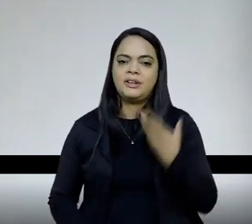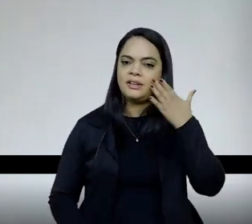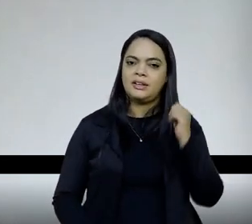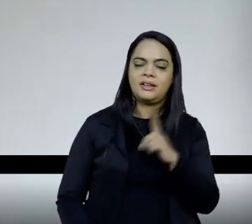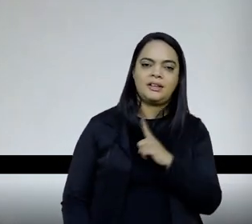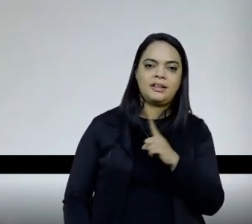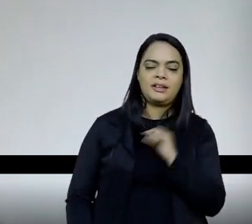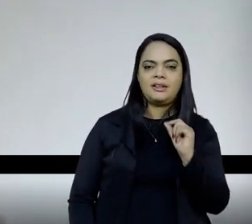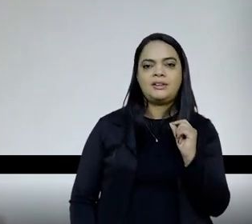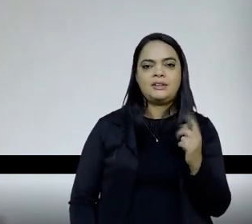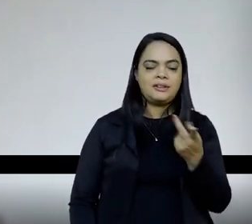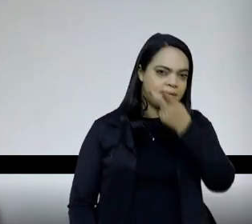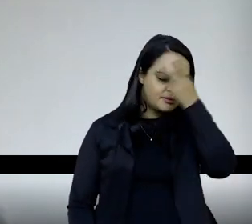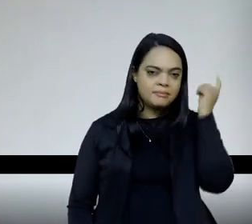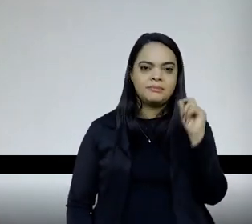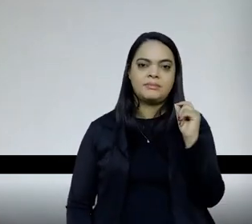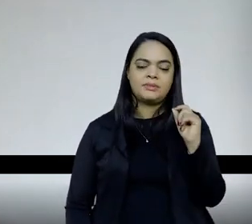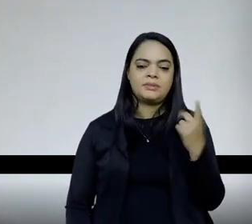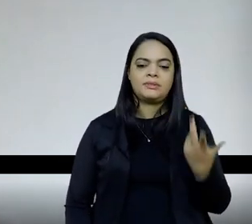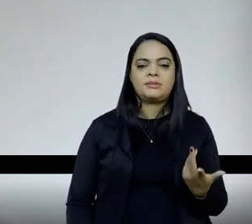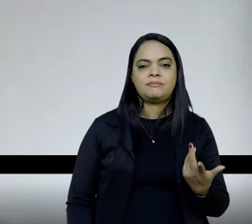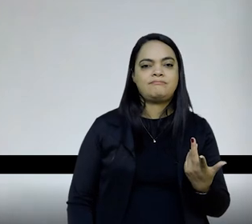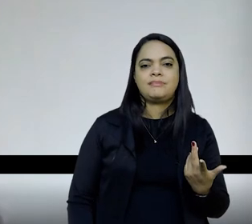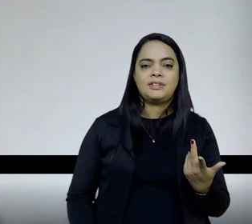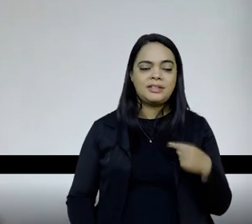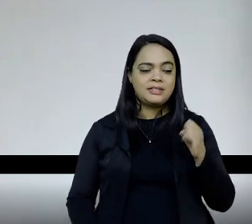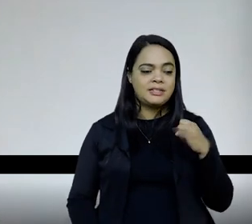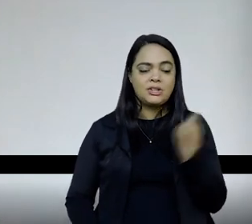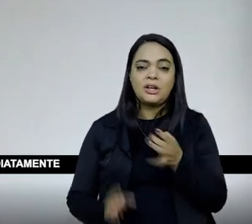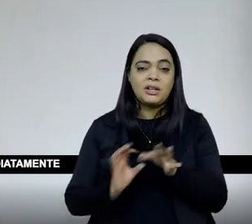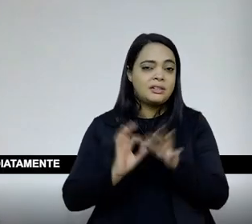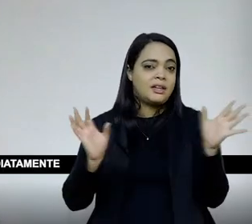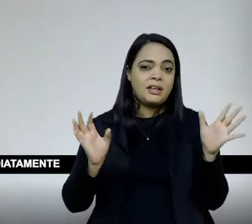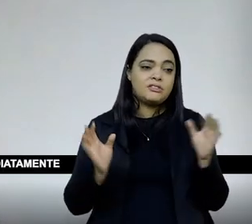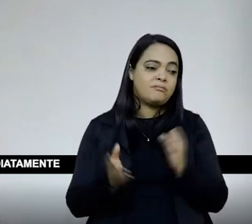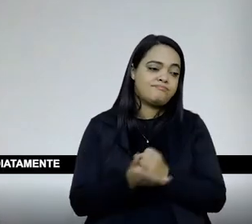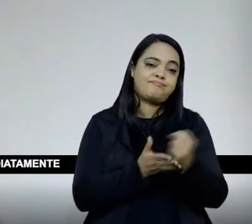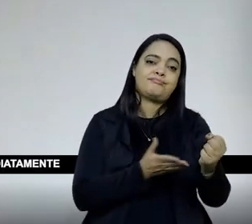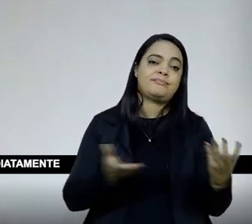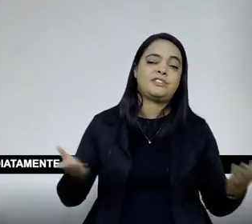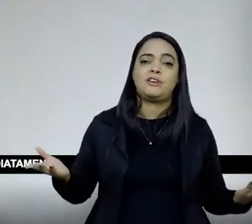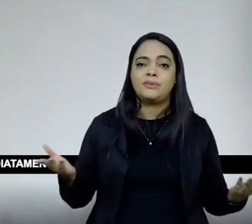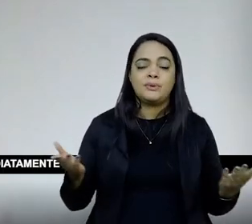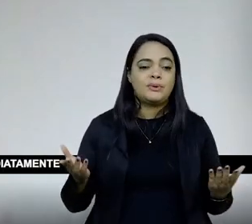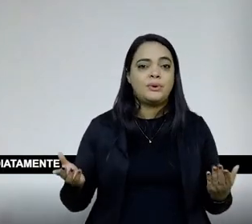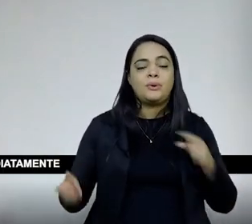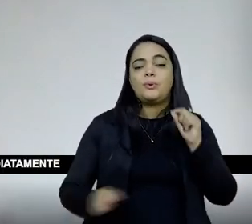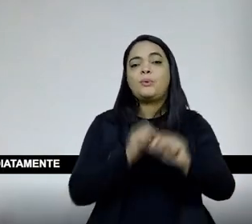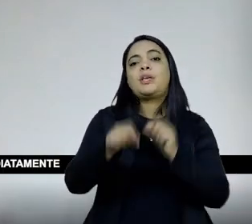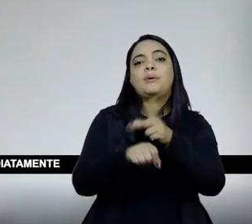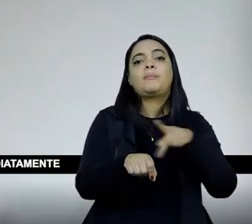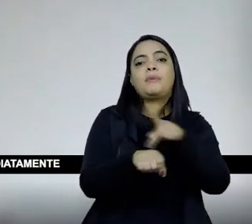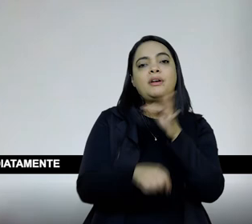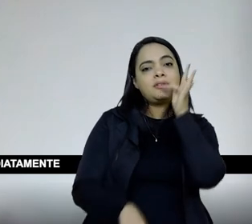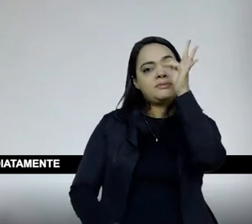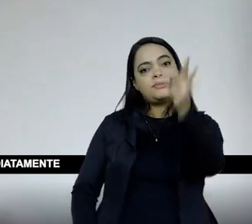fazendo o lacre, né? Então, se elas passam, que país é esse que nós vamos herdar em 23?